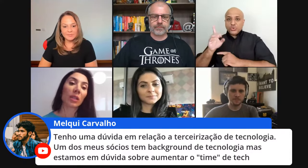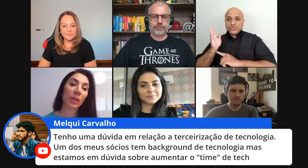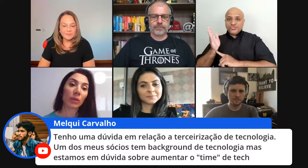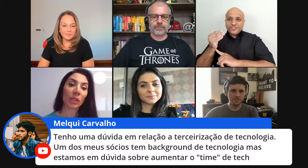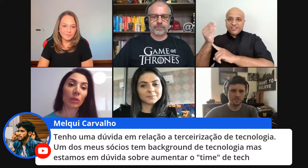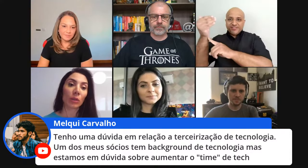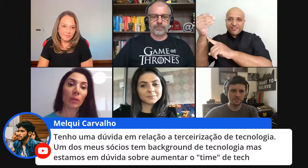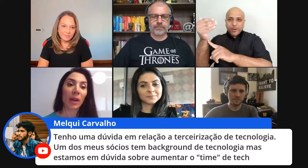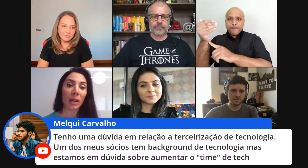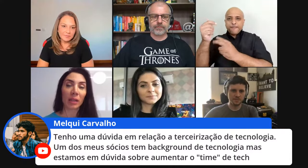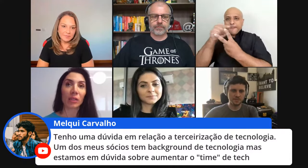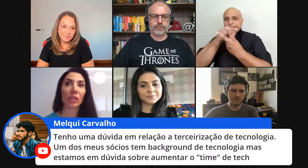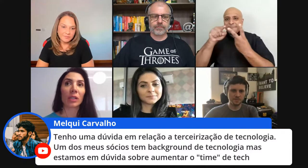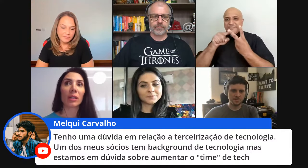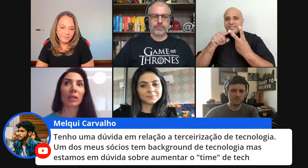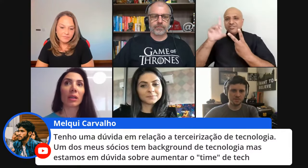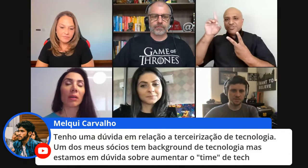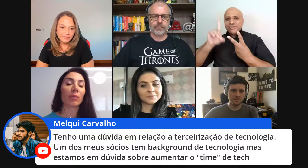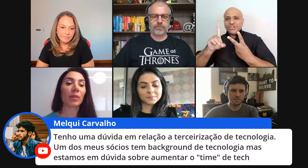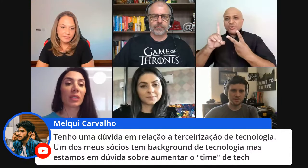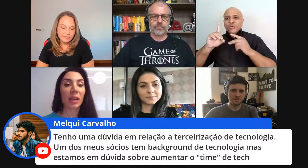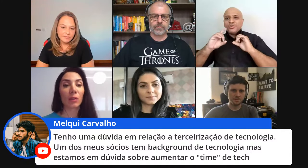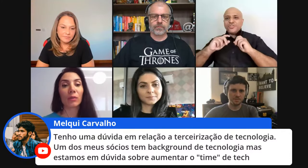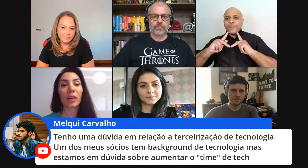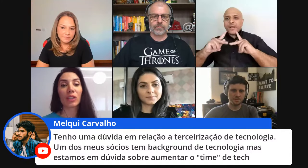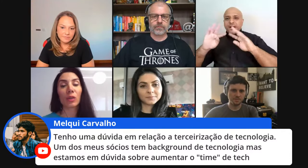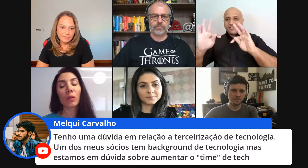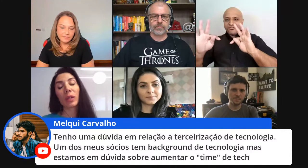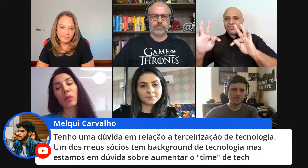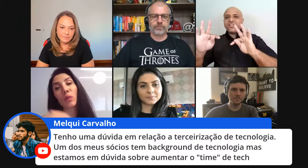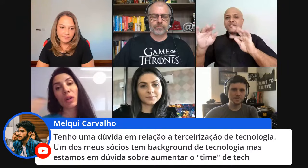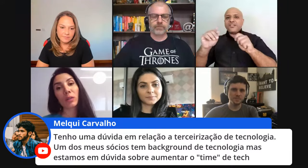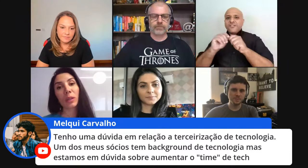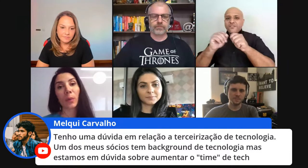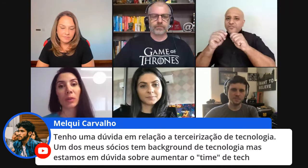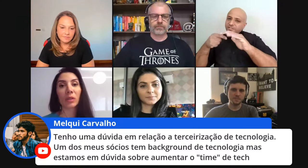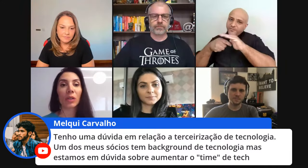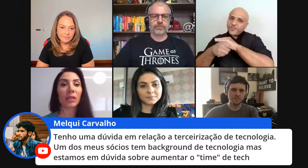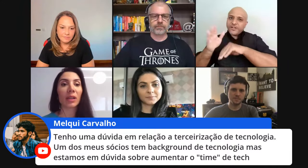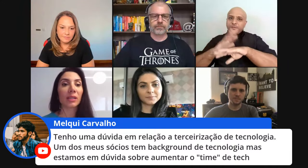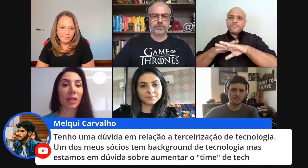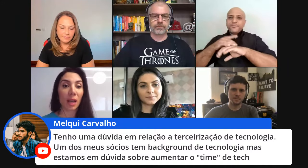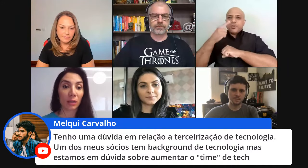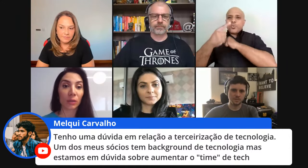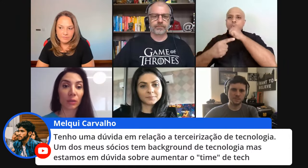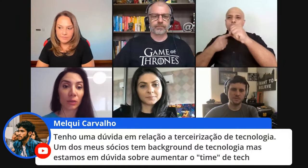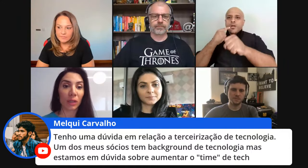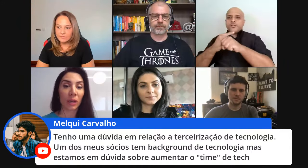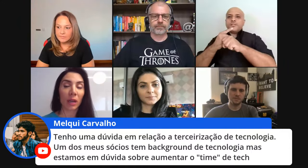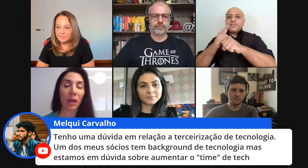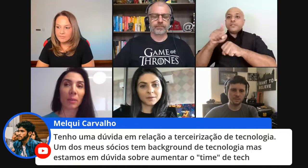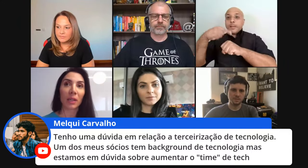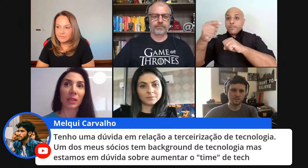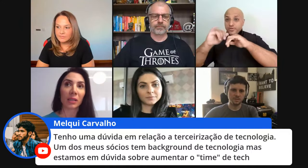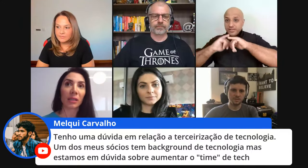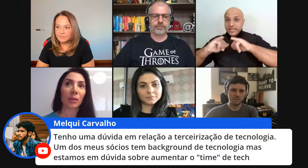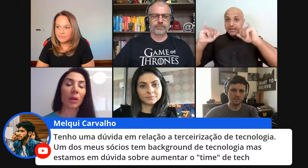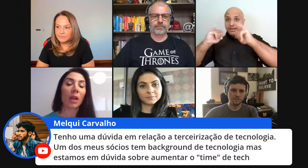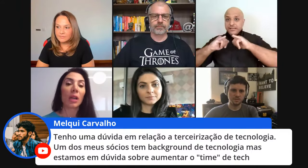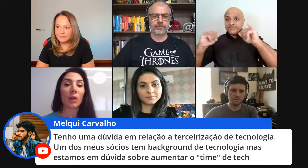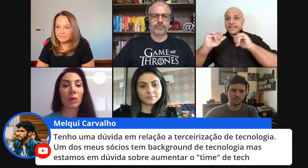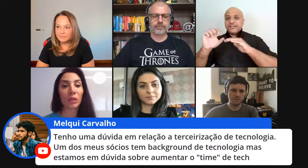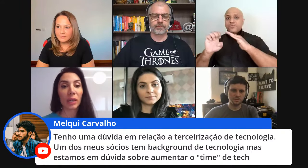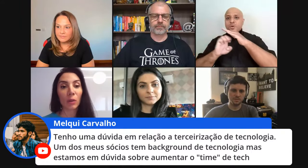trouxe também um diretor de marketing que fizeram um investing comigo um ano depois de eu já ter lançado a empresa